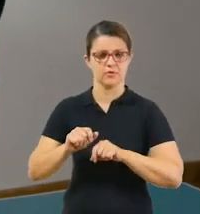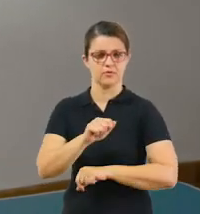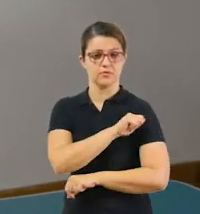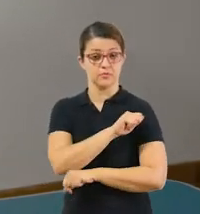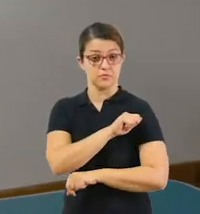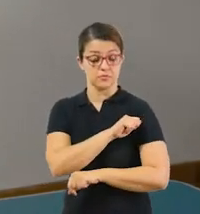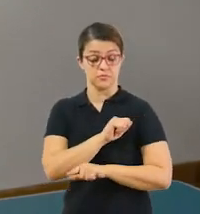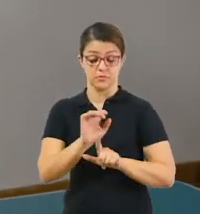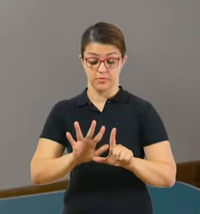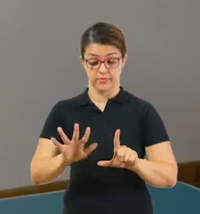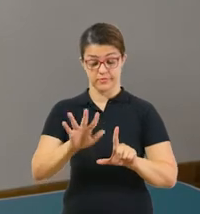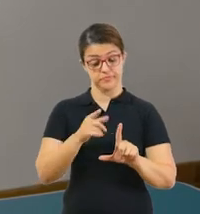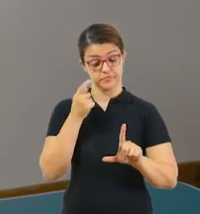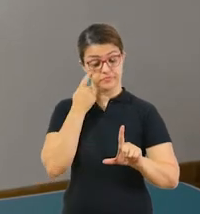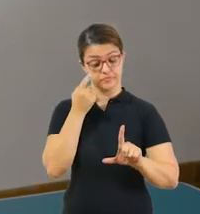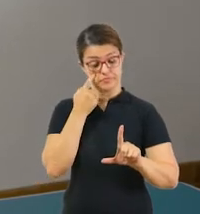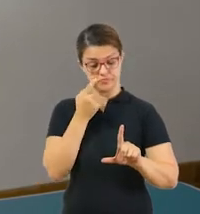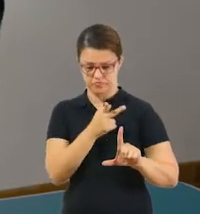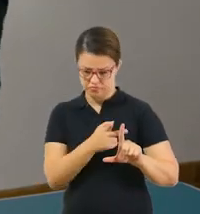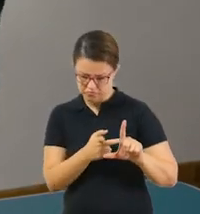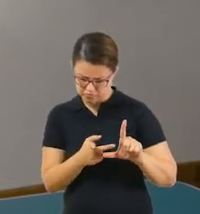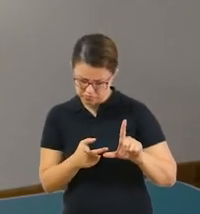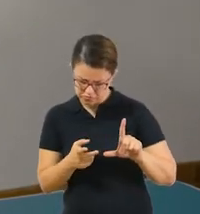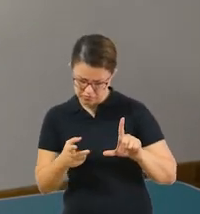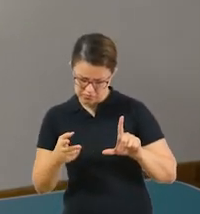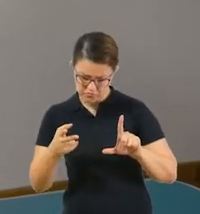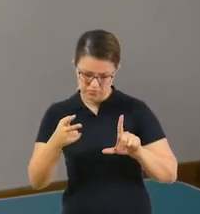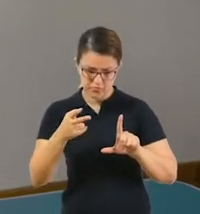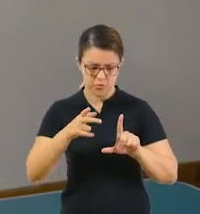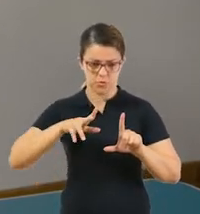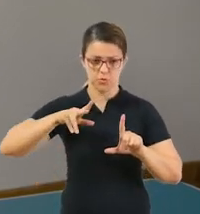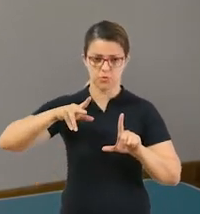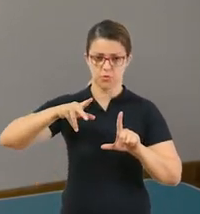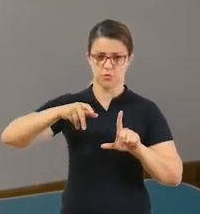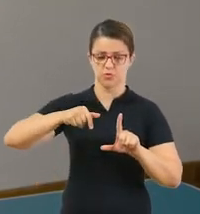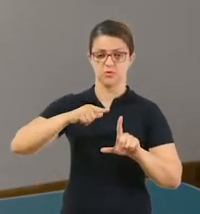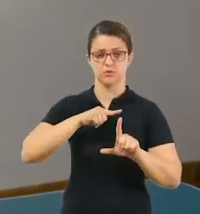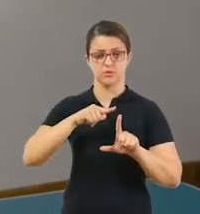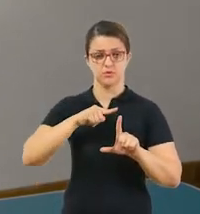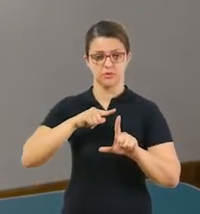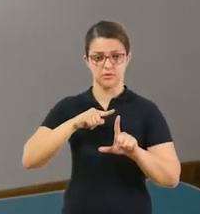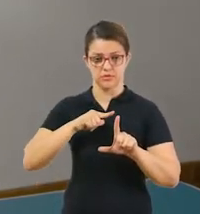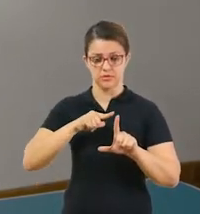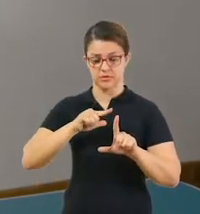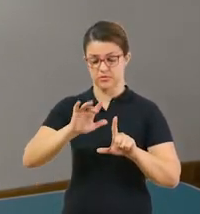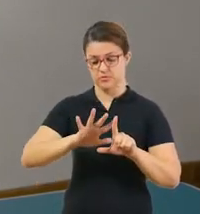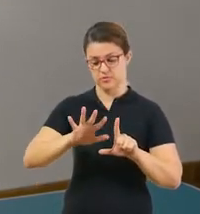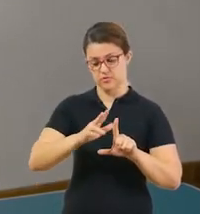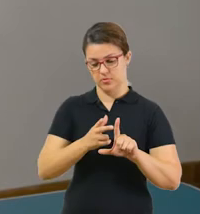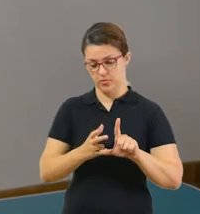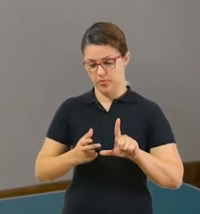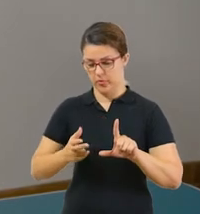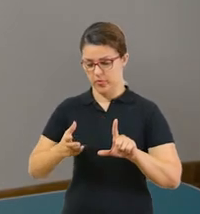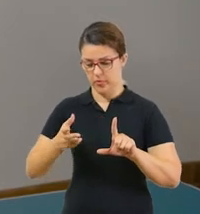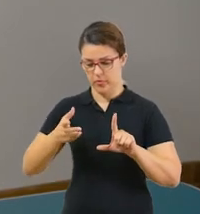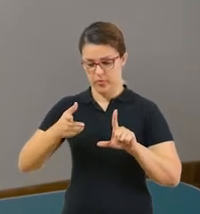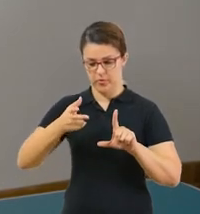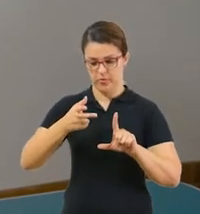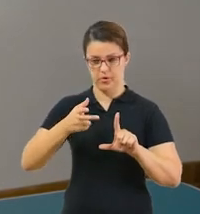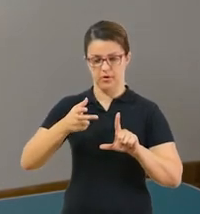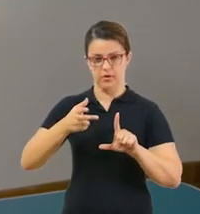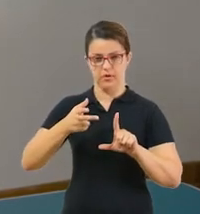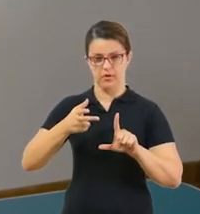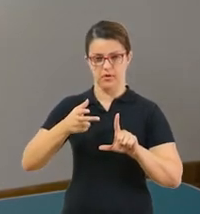analisar a imagem, observar todos os detalhes, tudo o que tem exposto nela, e a partir disso,